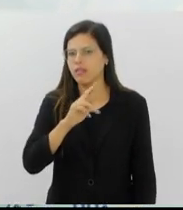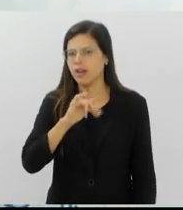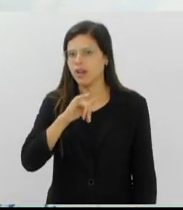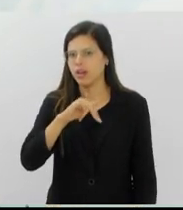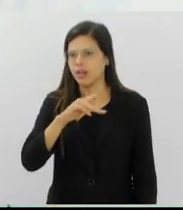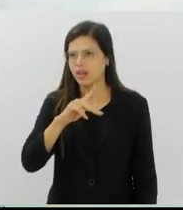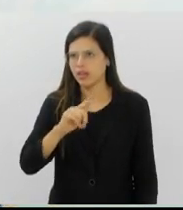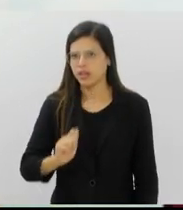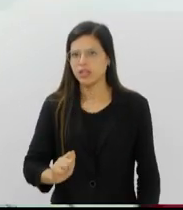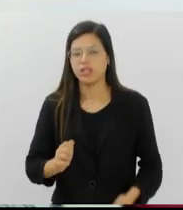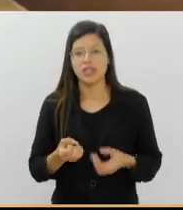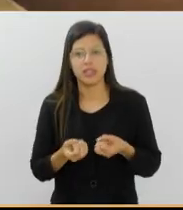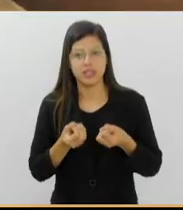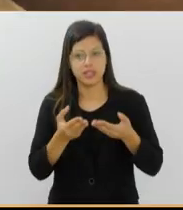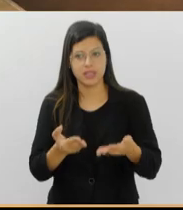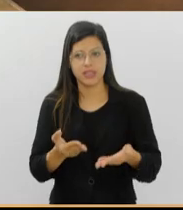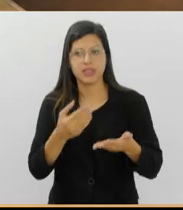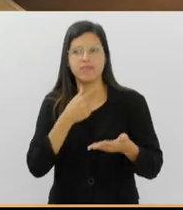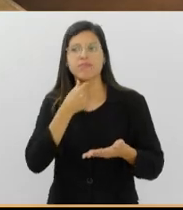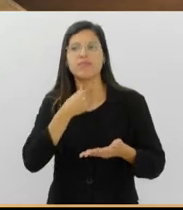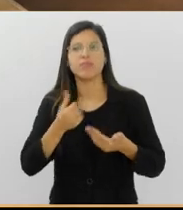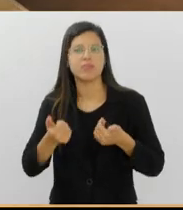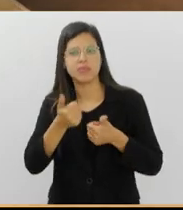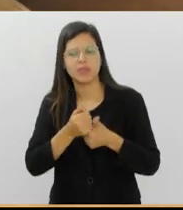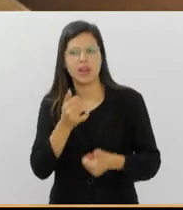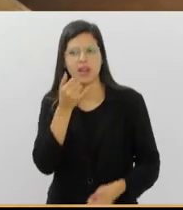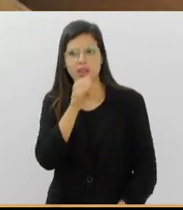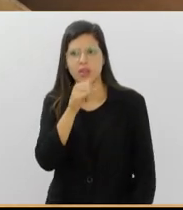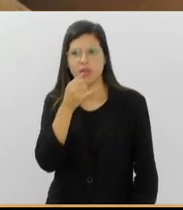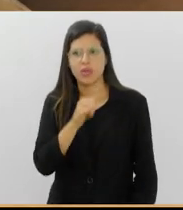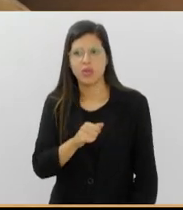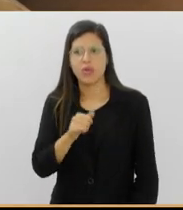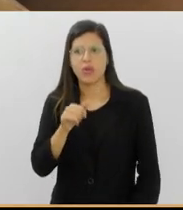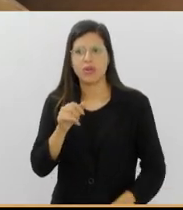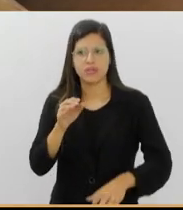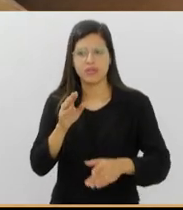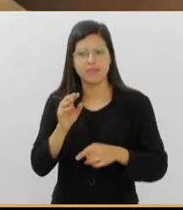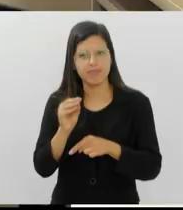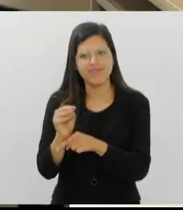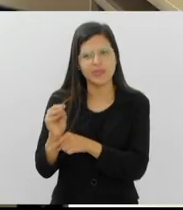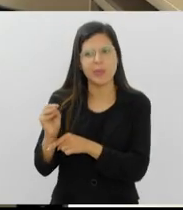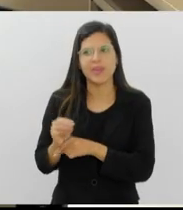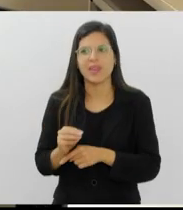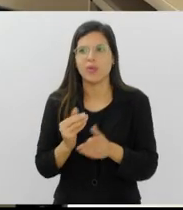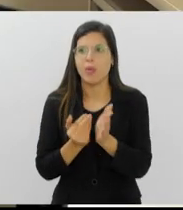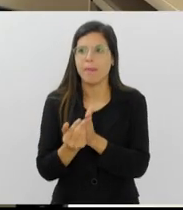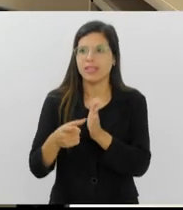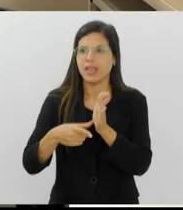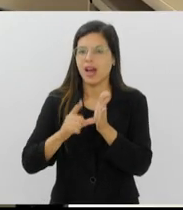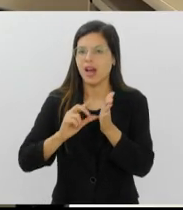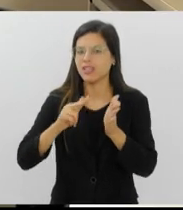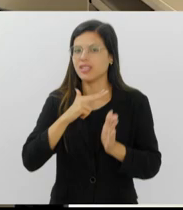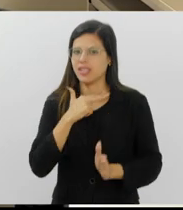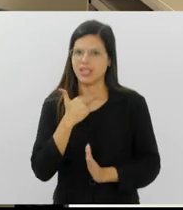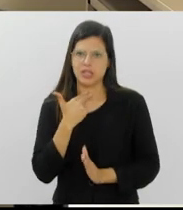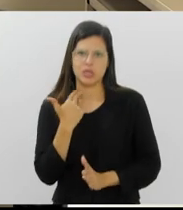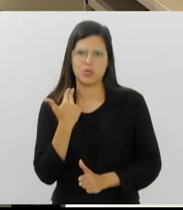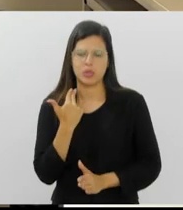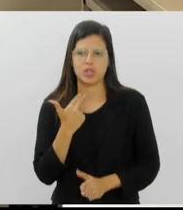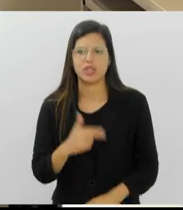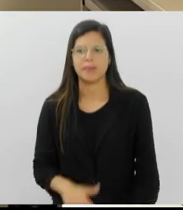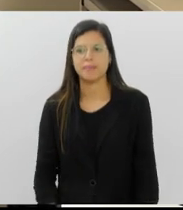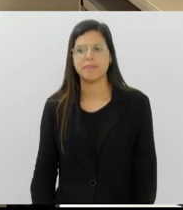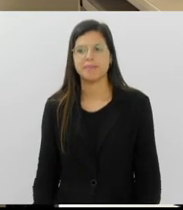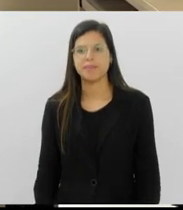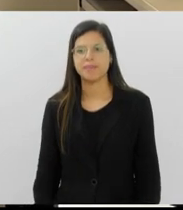laringe eletrônica. Os cuidados com o paciente começam muito antes da cirurgia. Esses pacientes têm como